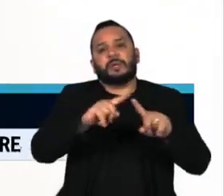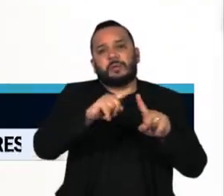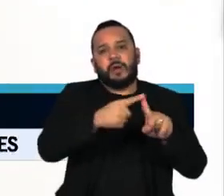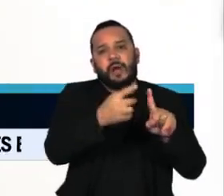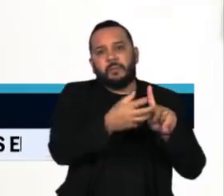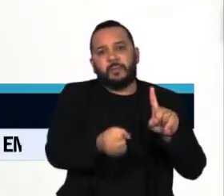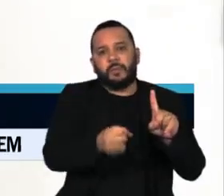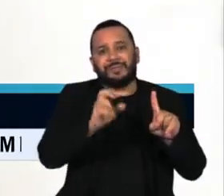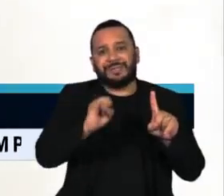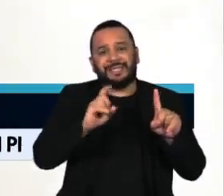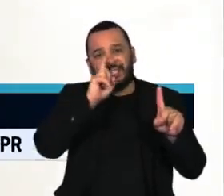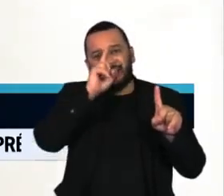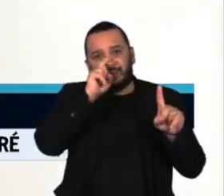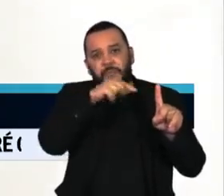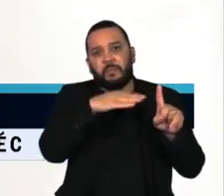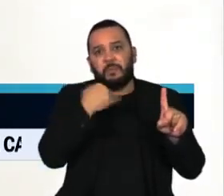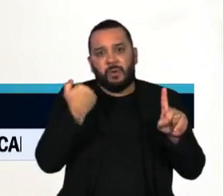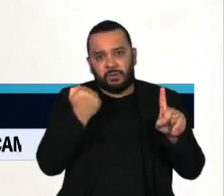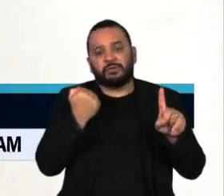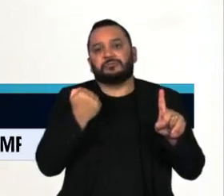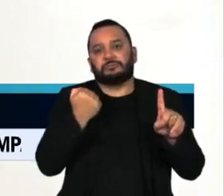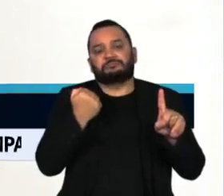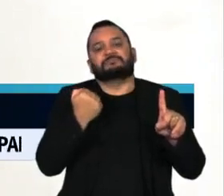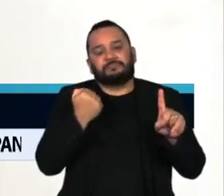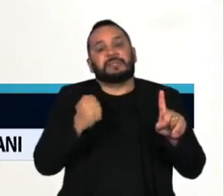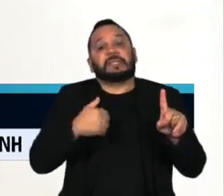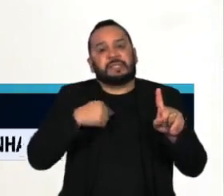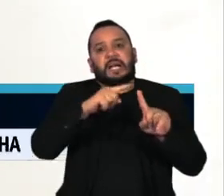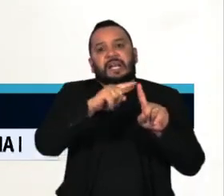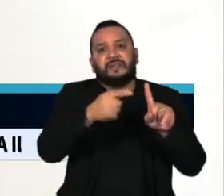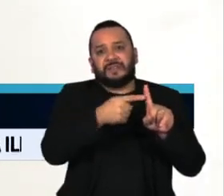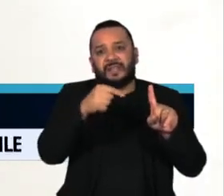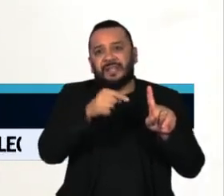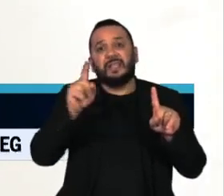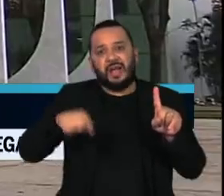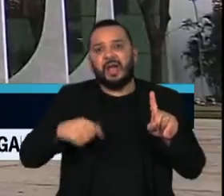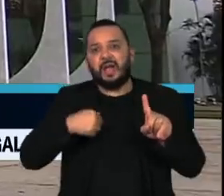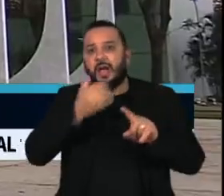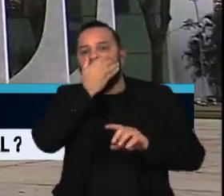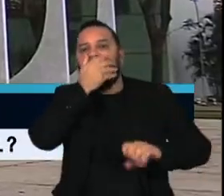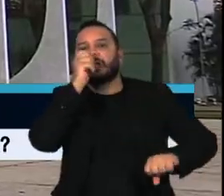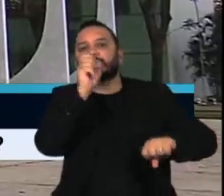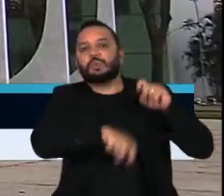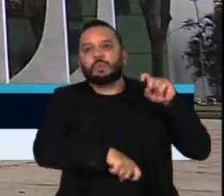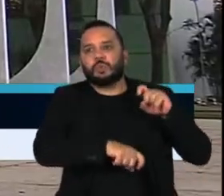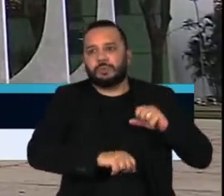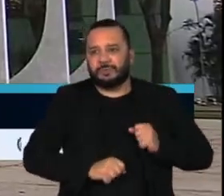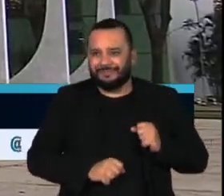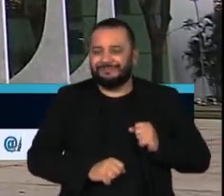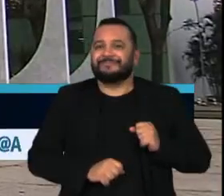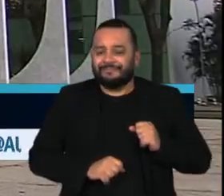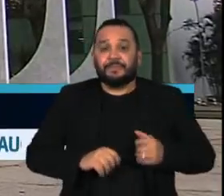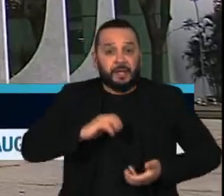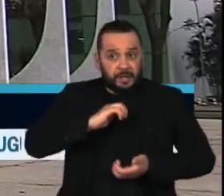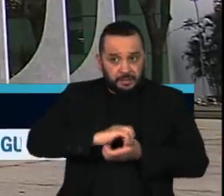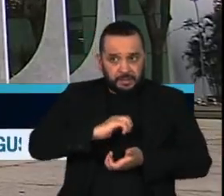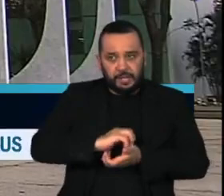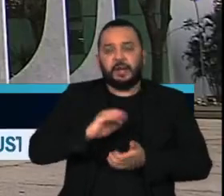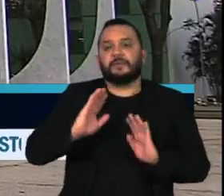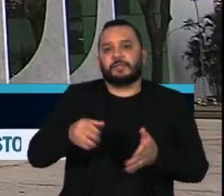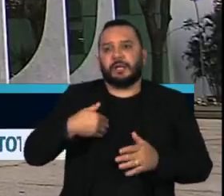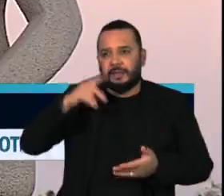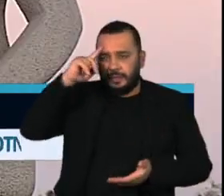caso de risco de morte da gestante e se a gravidez é resultante de um estupro. O Supremo Tribunal Federal também já